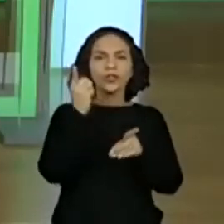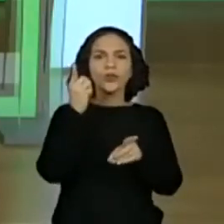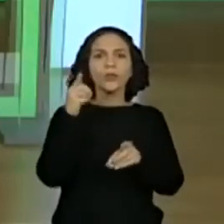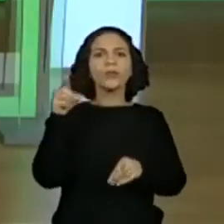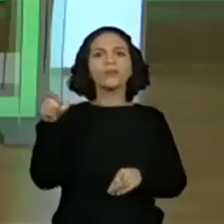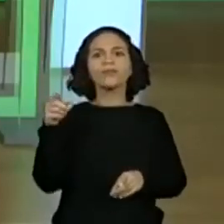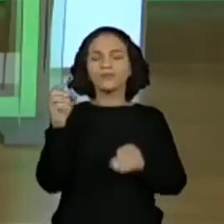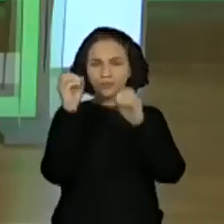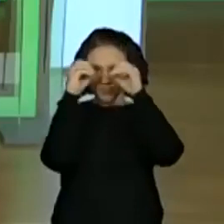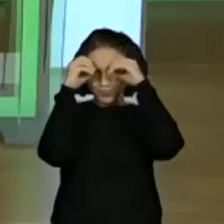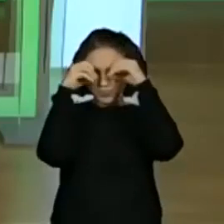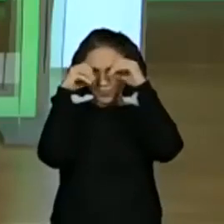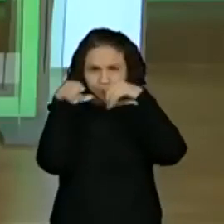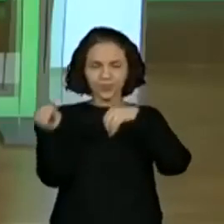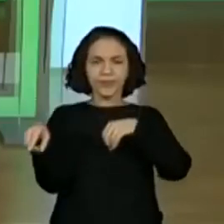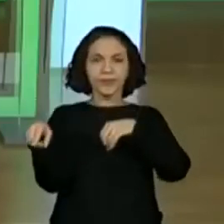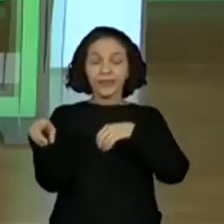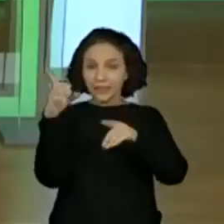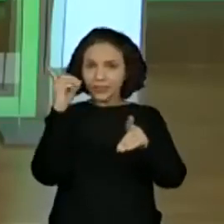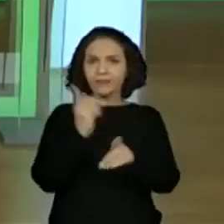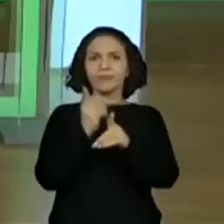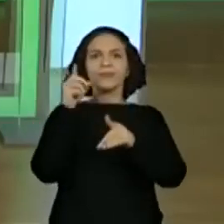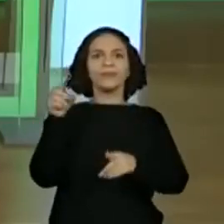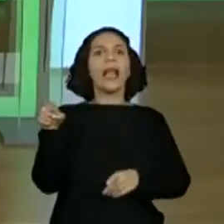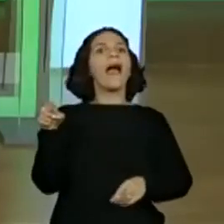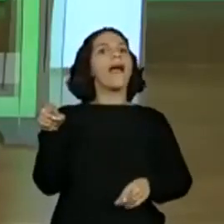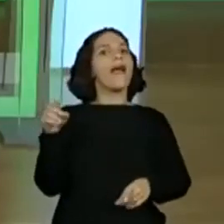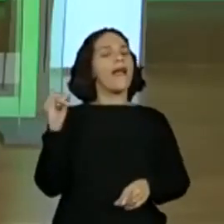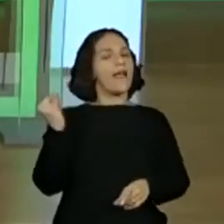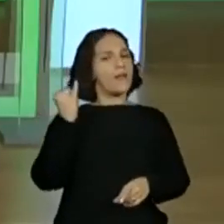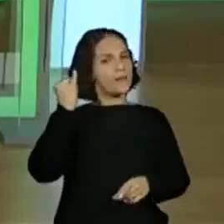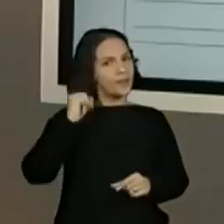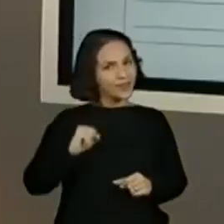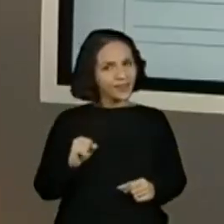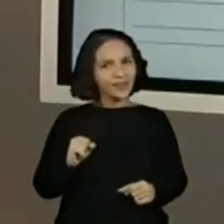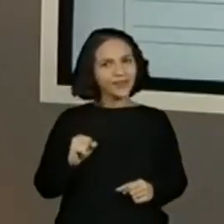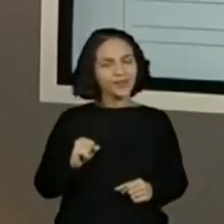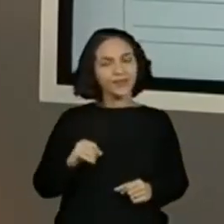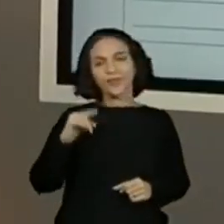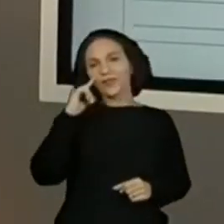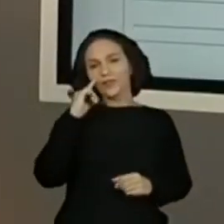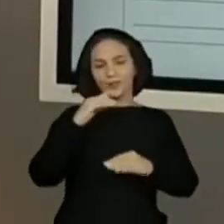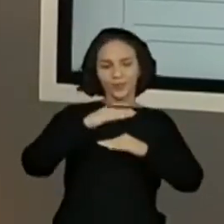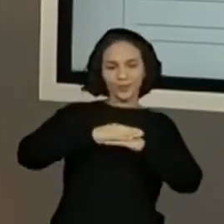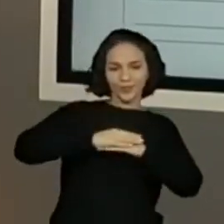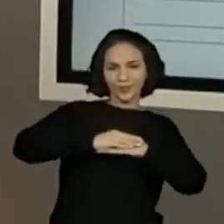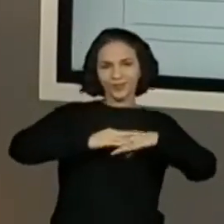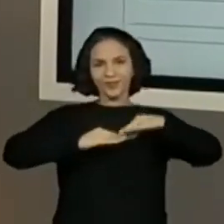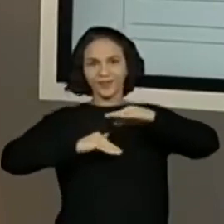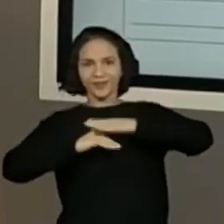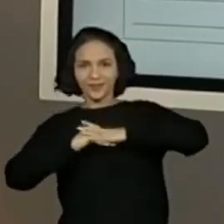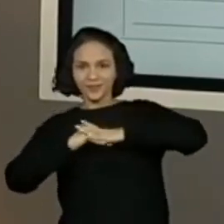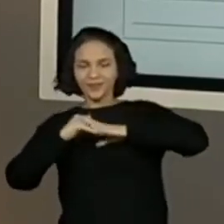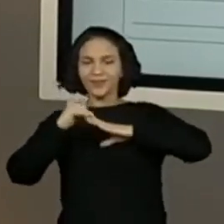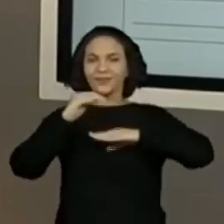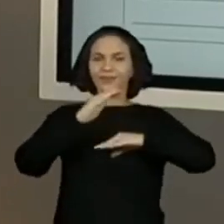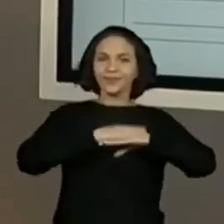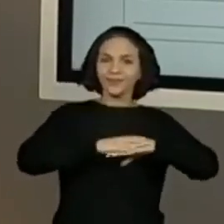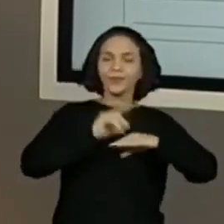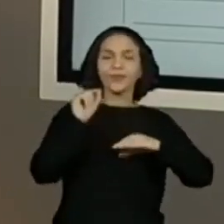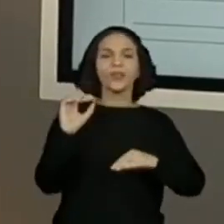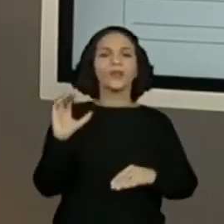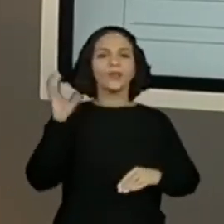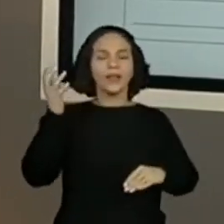plano do noturno. Ah, isso é importante. Olha como a gente está construindo ali, retomando todos os acontecimentos.